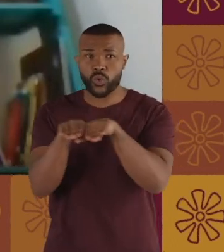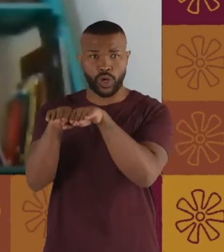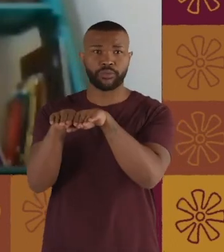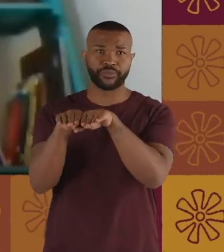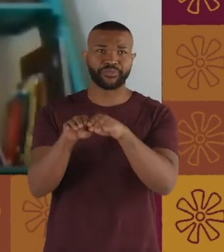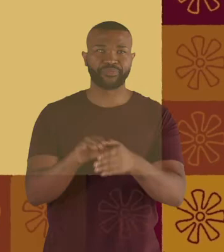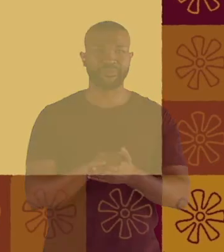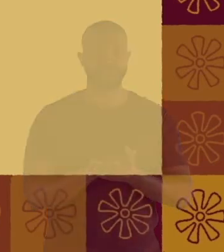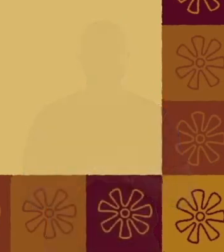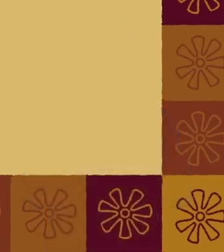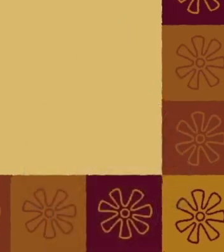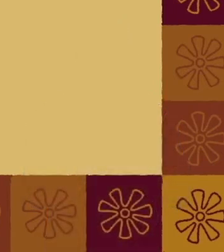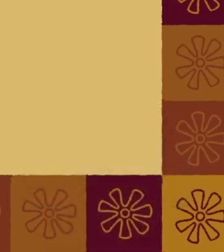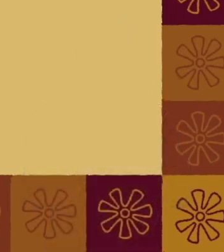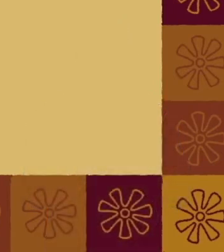se quer igualitária.